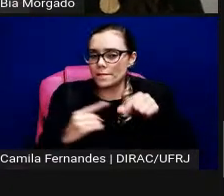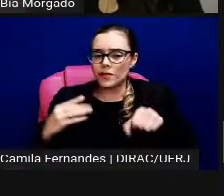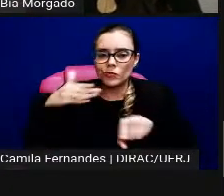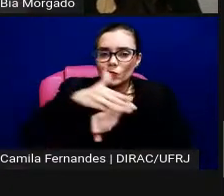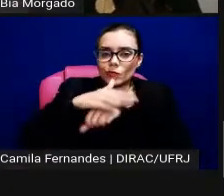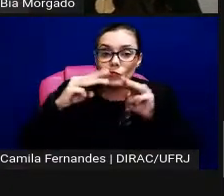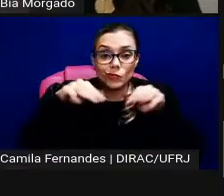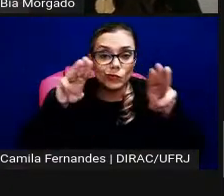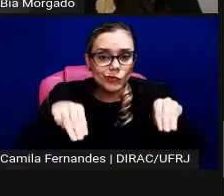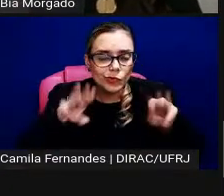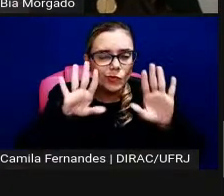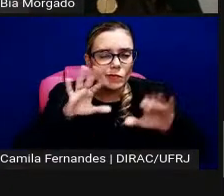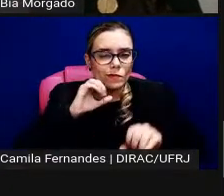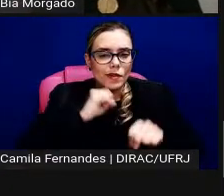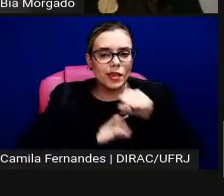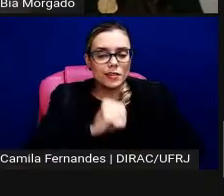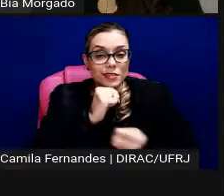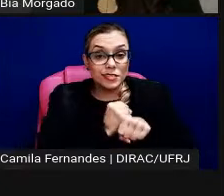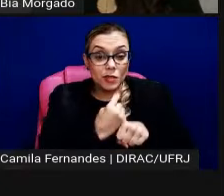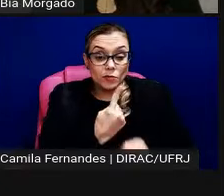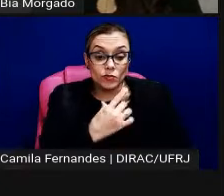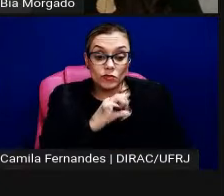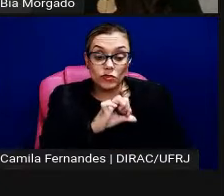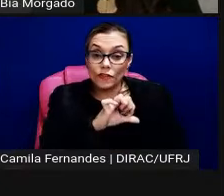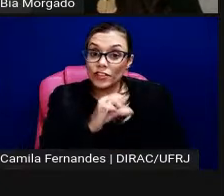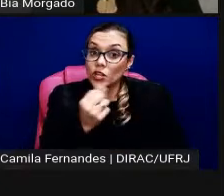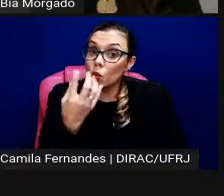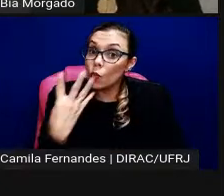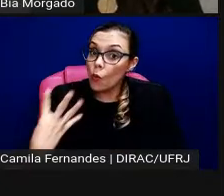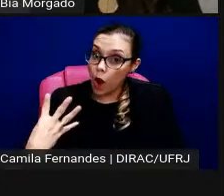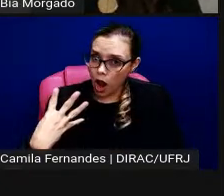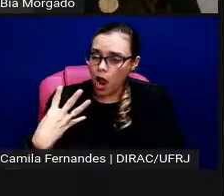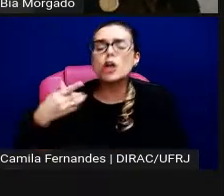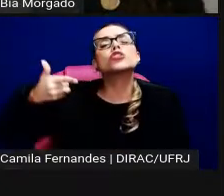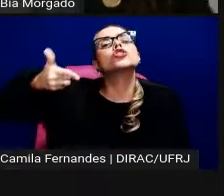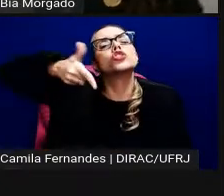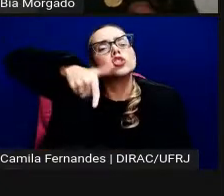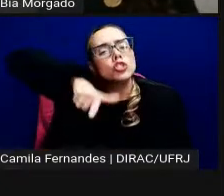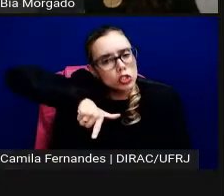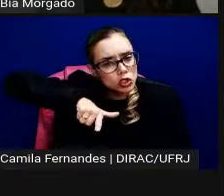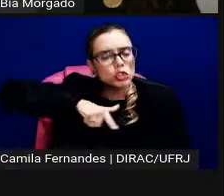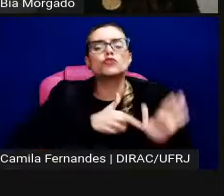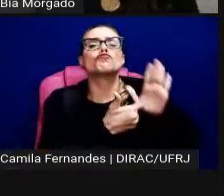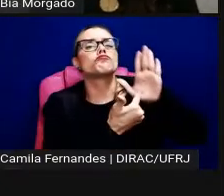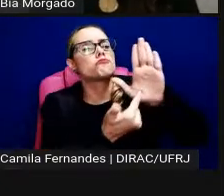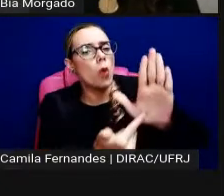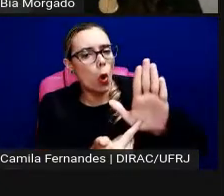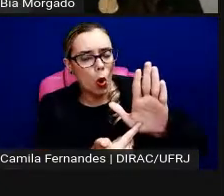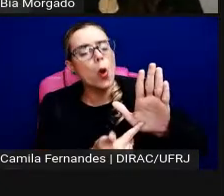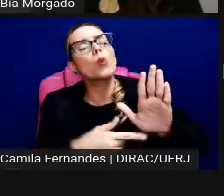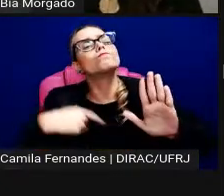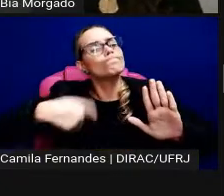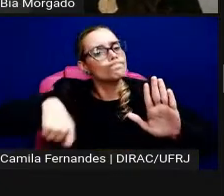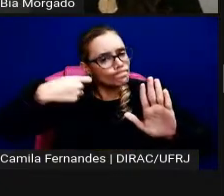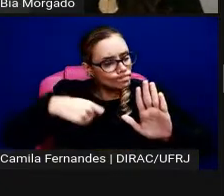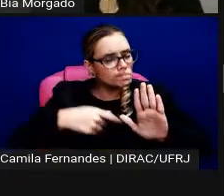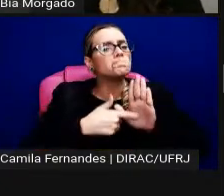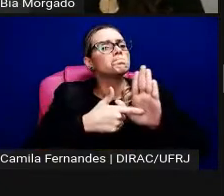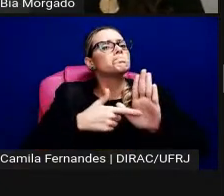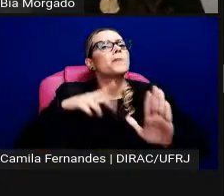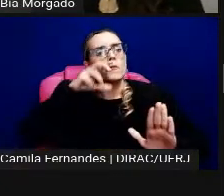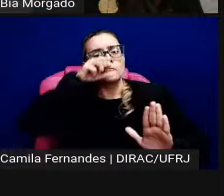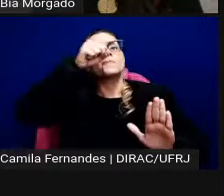em 1994 essa situação se repete, mostrando que realmente essa obra tem uma força,